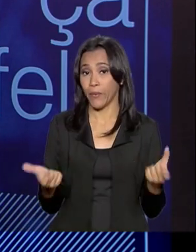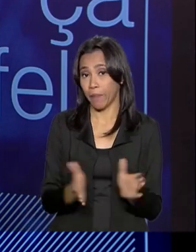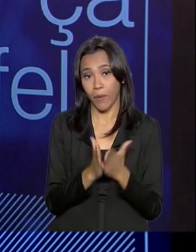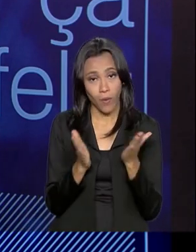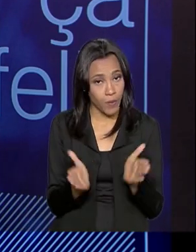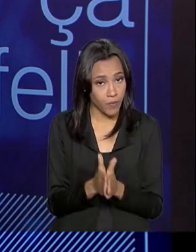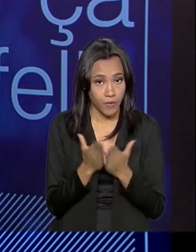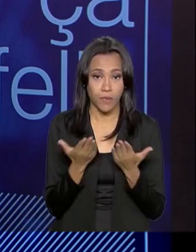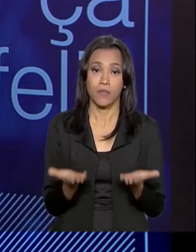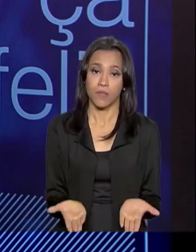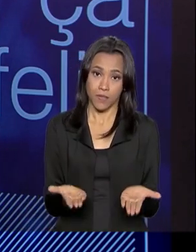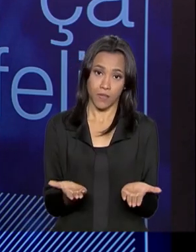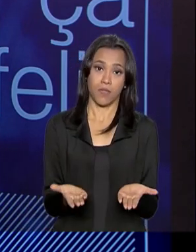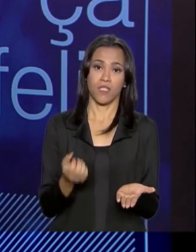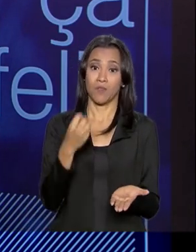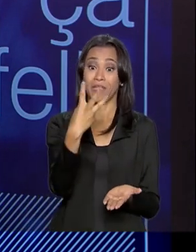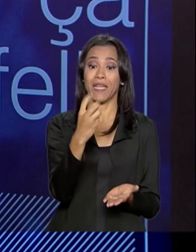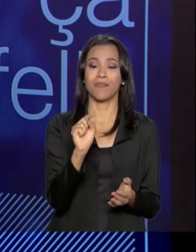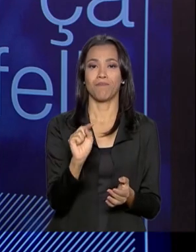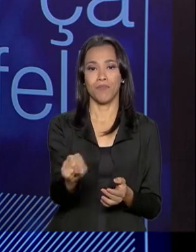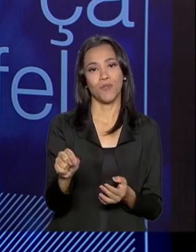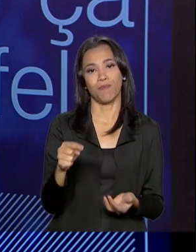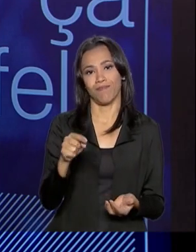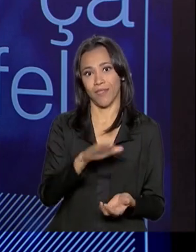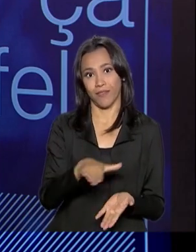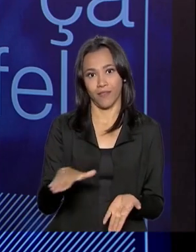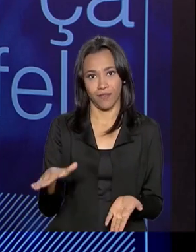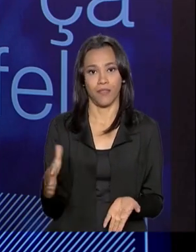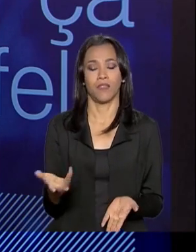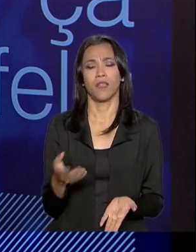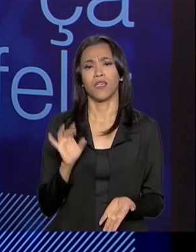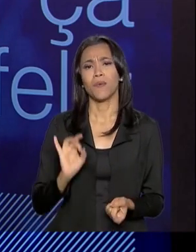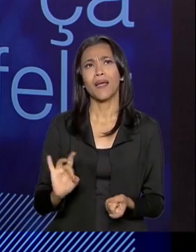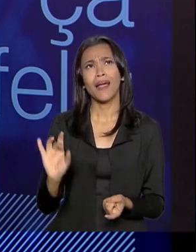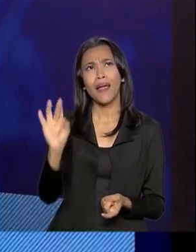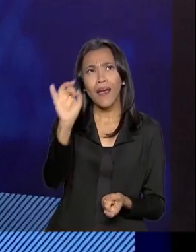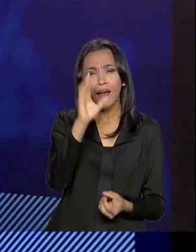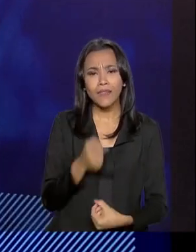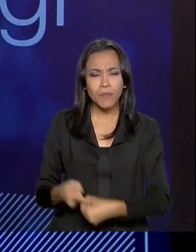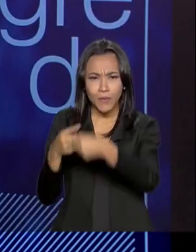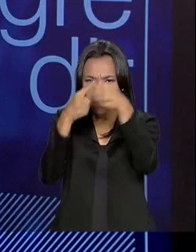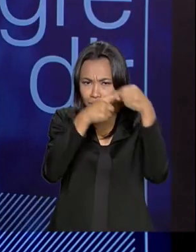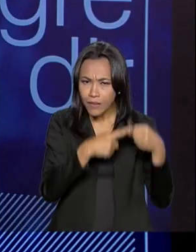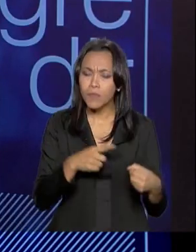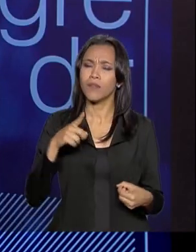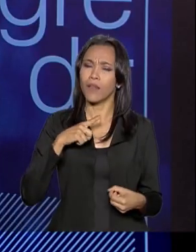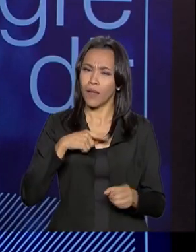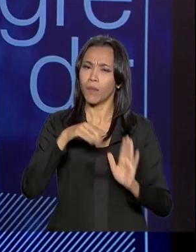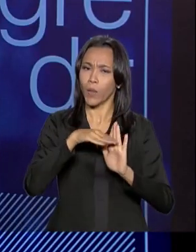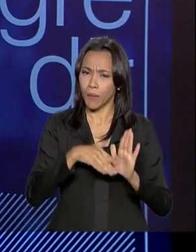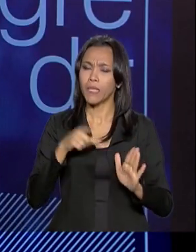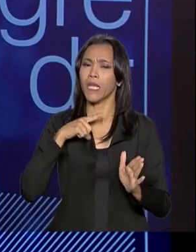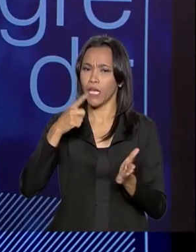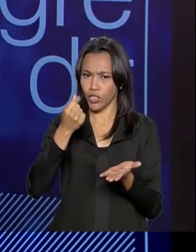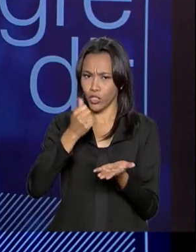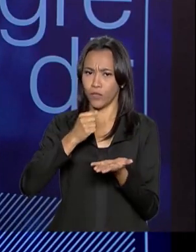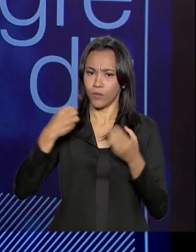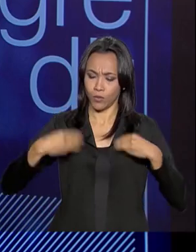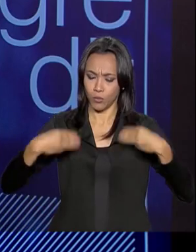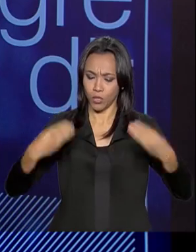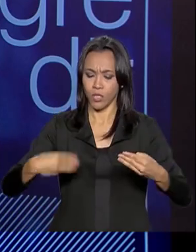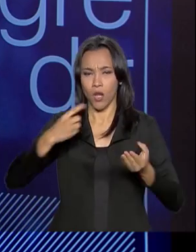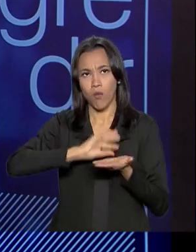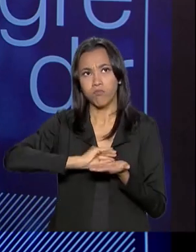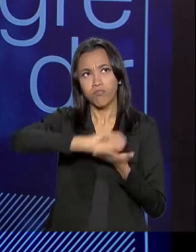pobres. São 3 mil crianças e tem em cada município, tem um programa de acompanhamento e há recursos repassados para